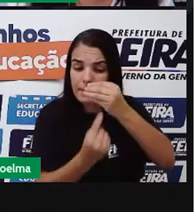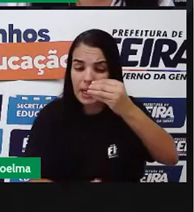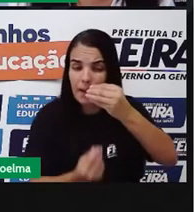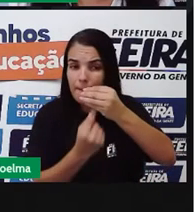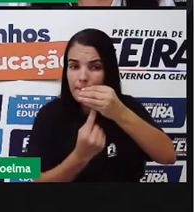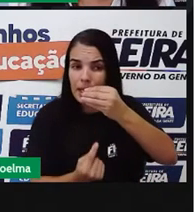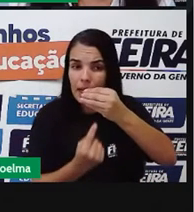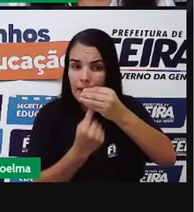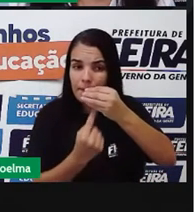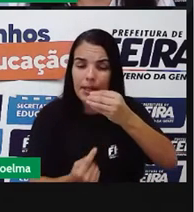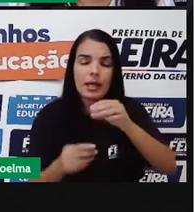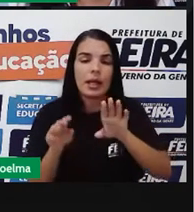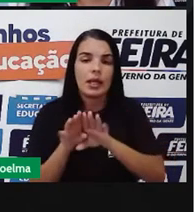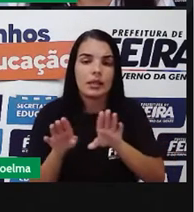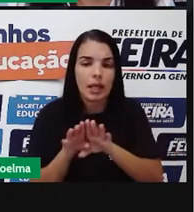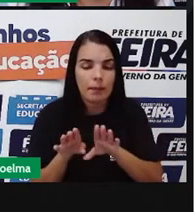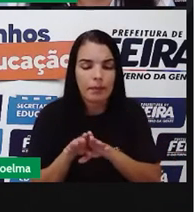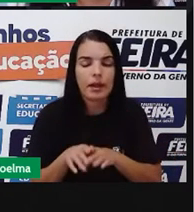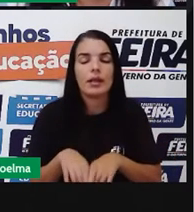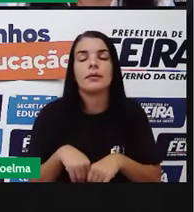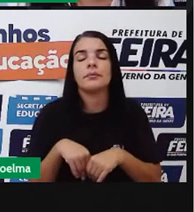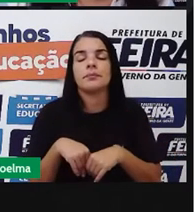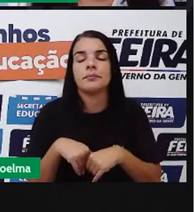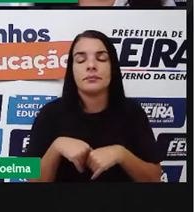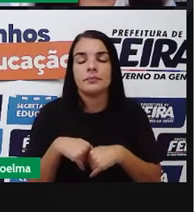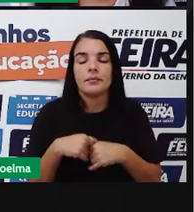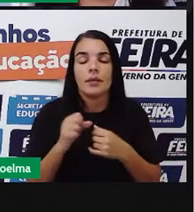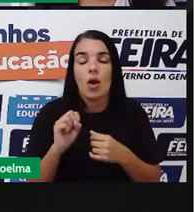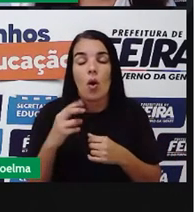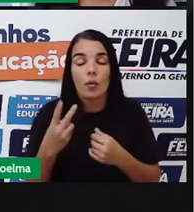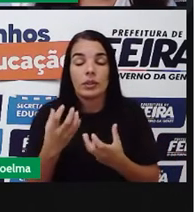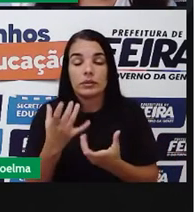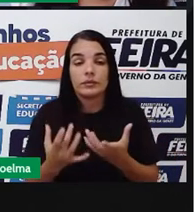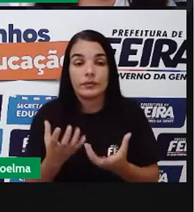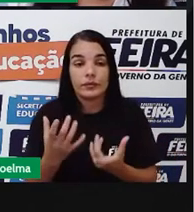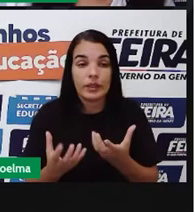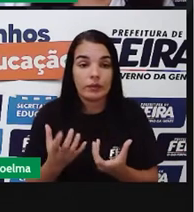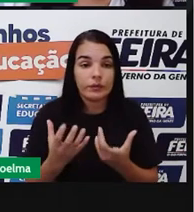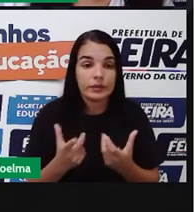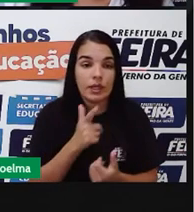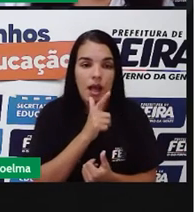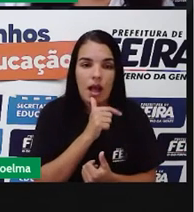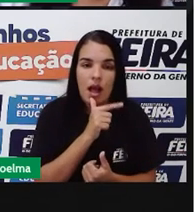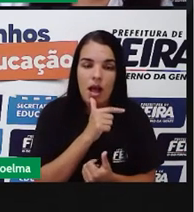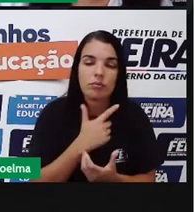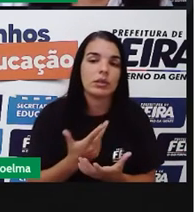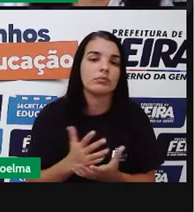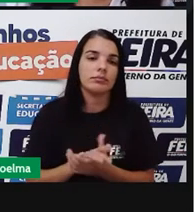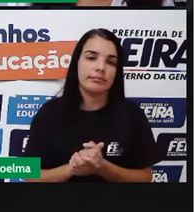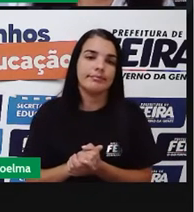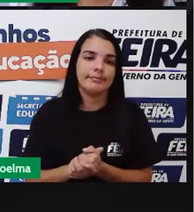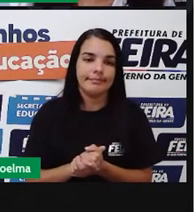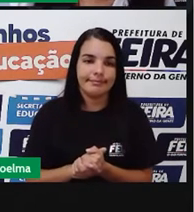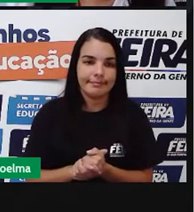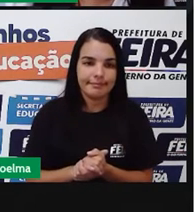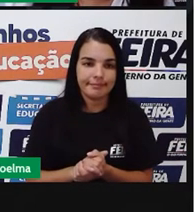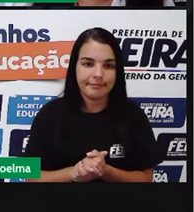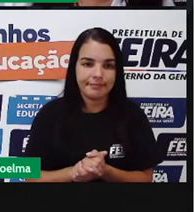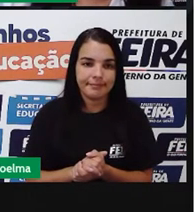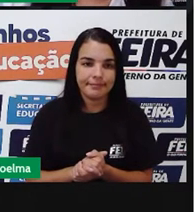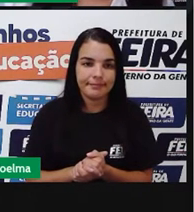filtrada, né? Através aí dos filtros. Ou, e quem não tem um filtro, que ela seja